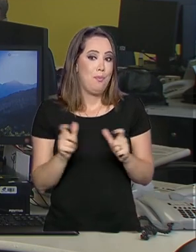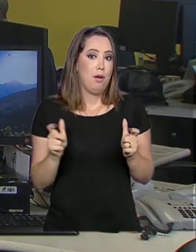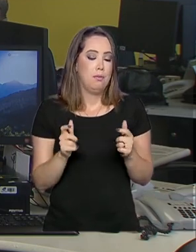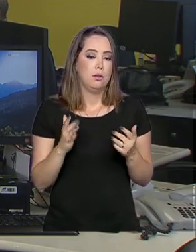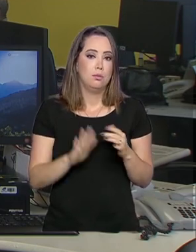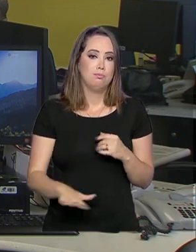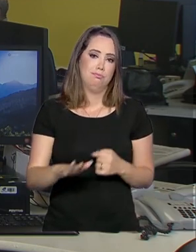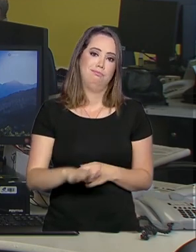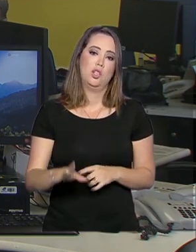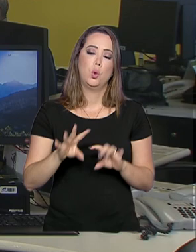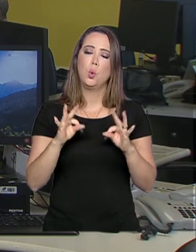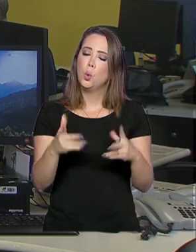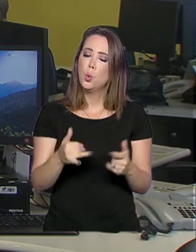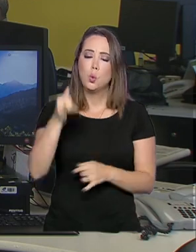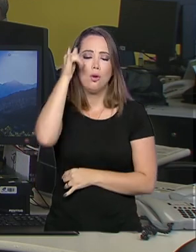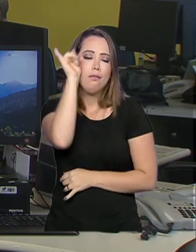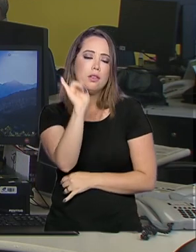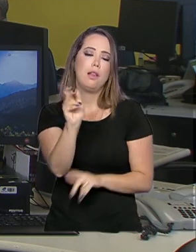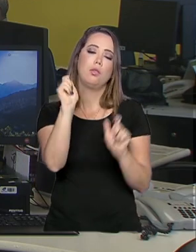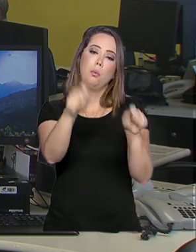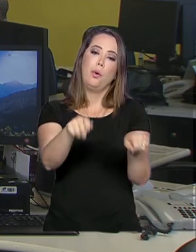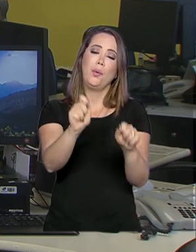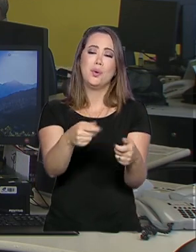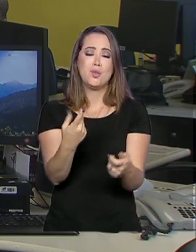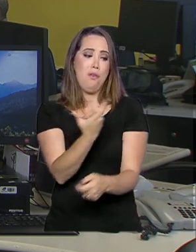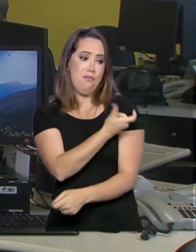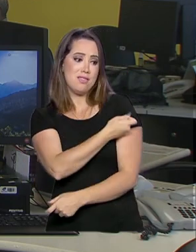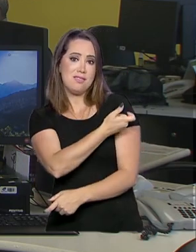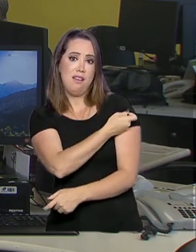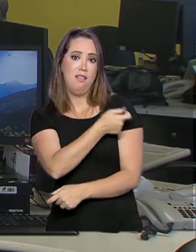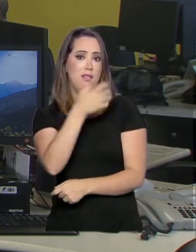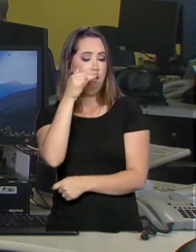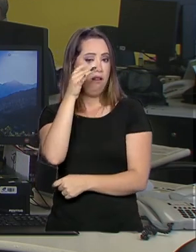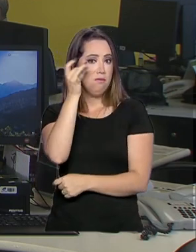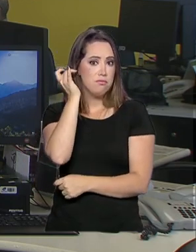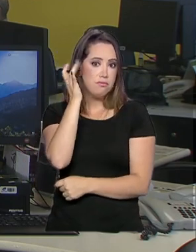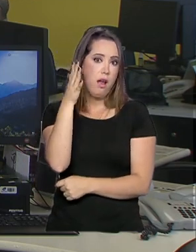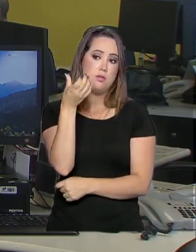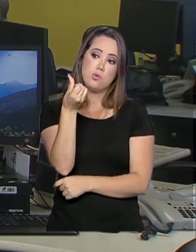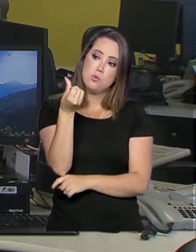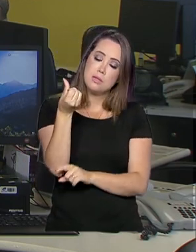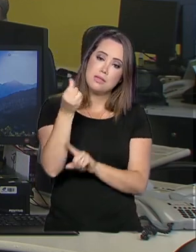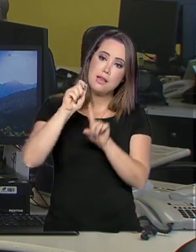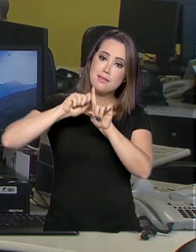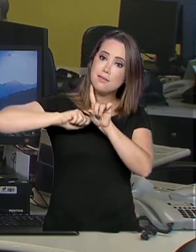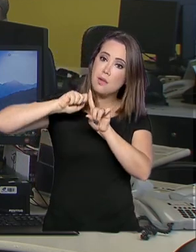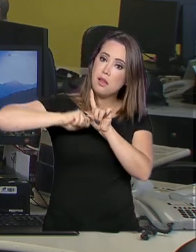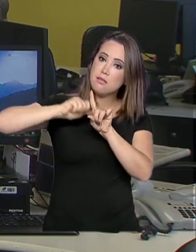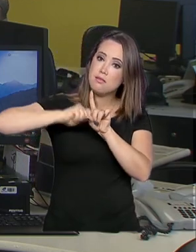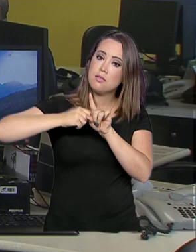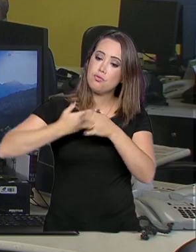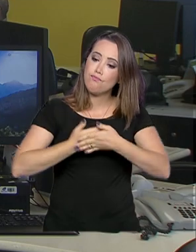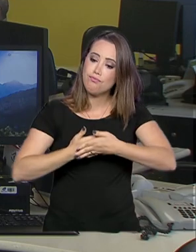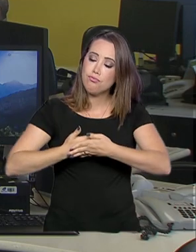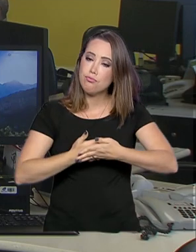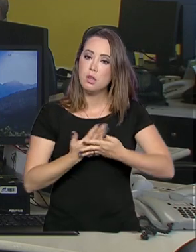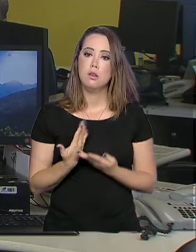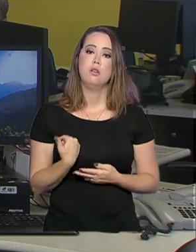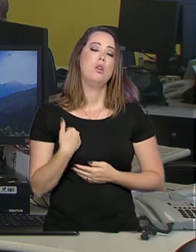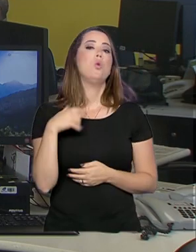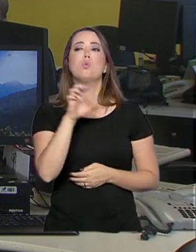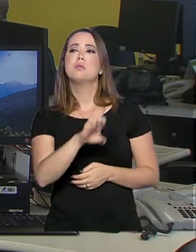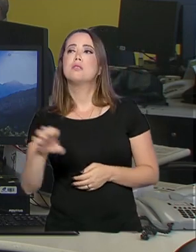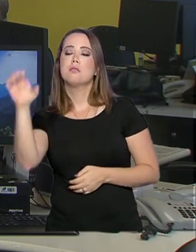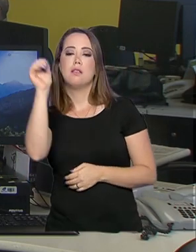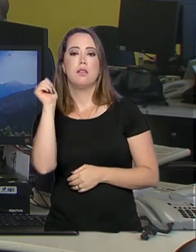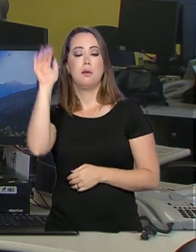E tudo pode ser evitado, já que elas podem ser imunizadas a partir dos seis meses de vida. Os estados que mais registraram sarampo neste